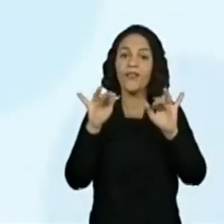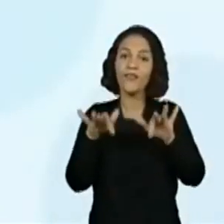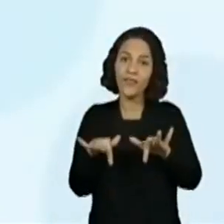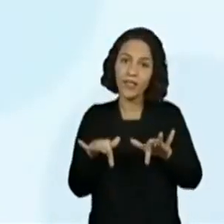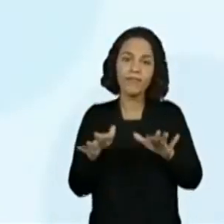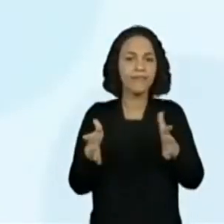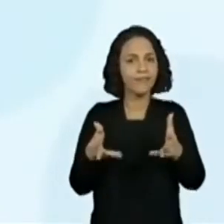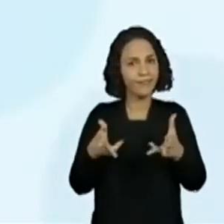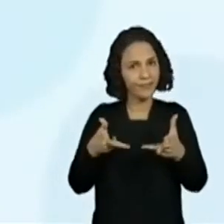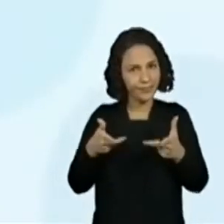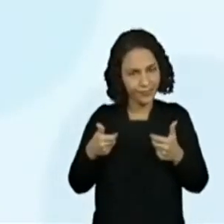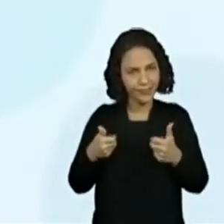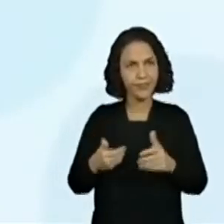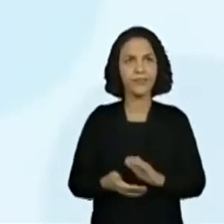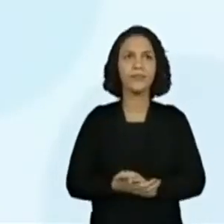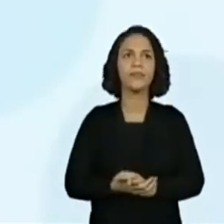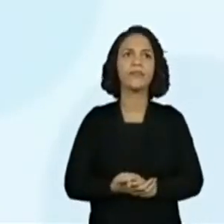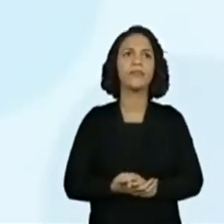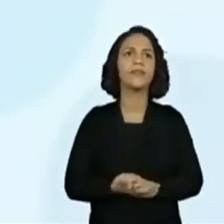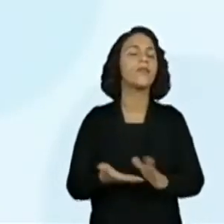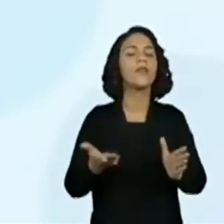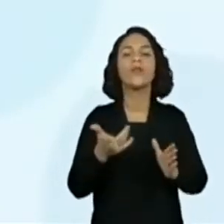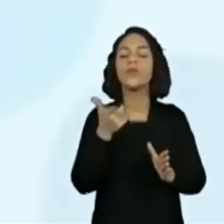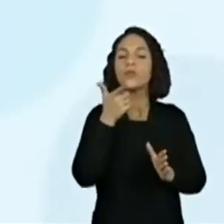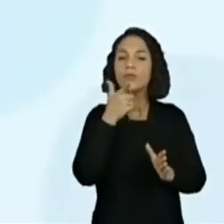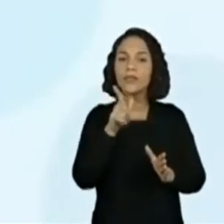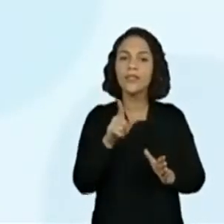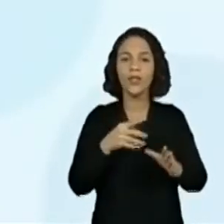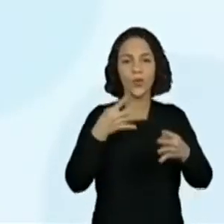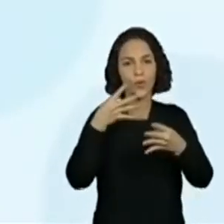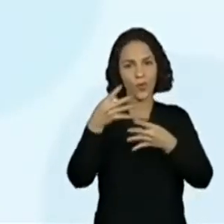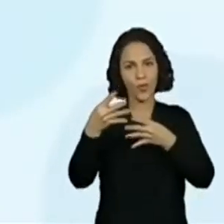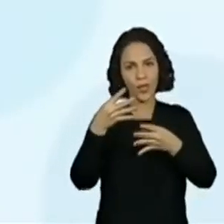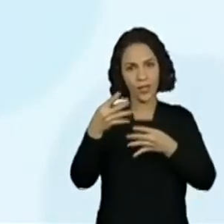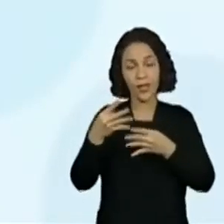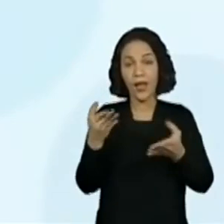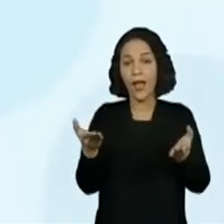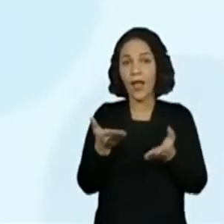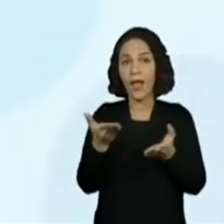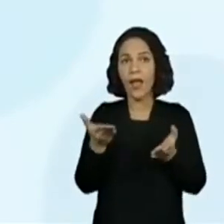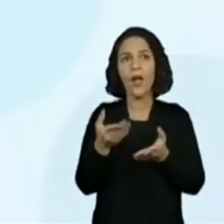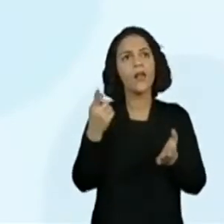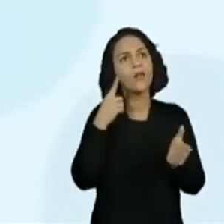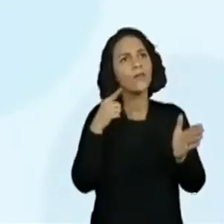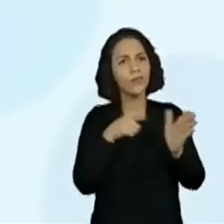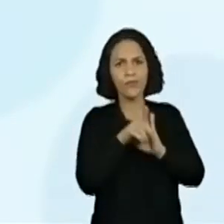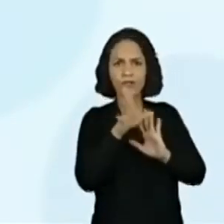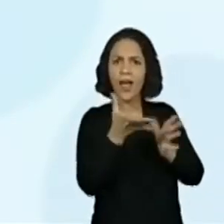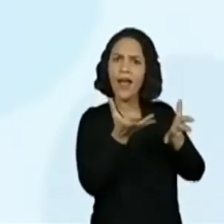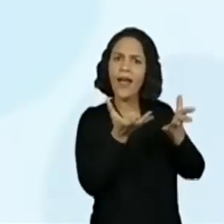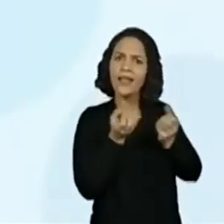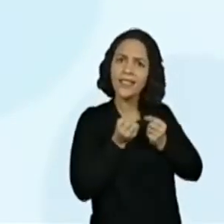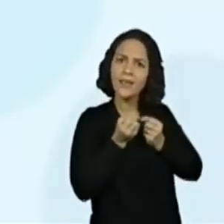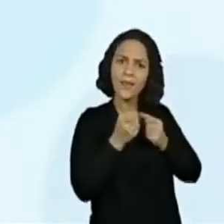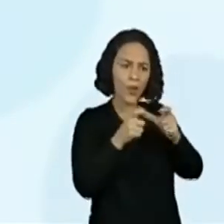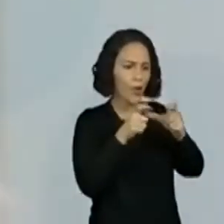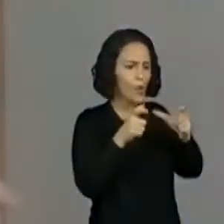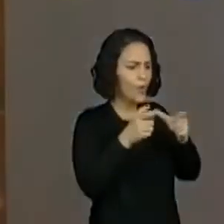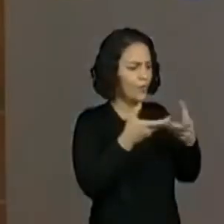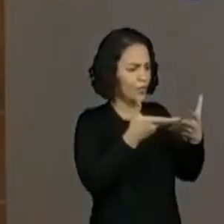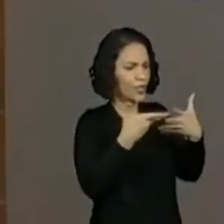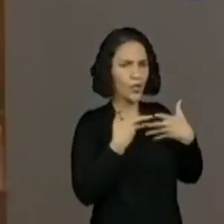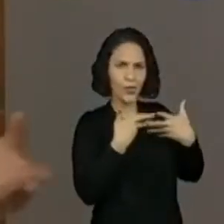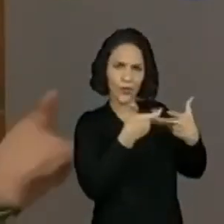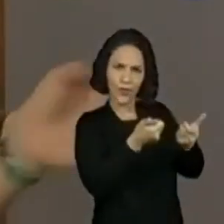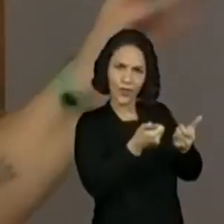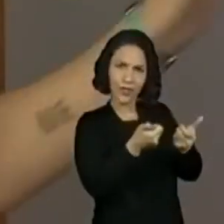qualidade. Sim. A gente conseguiu construir a nossa quadrinha. Agora ele está perguntando, você já recebeu algum convite de um evento?